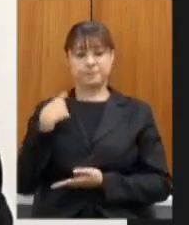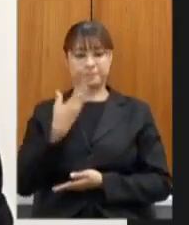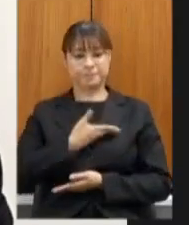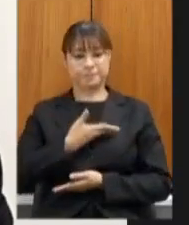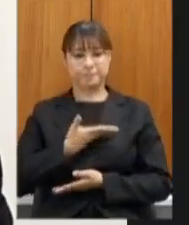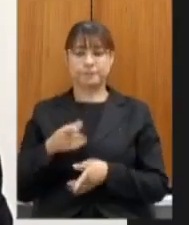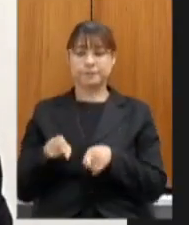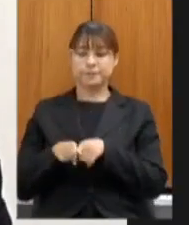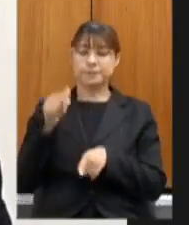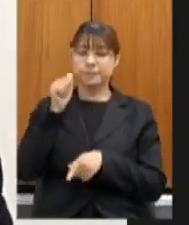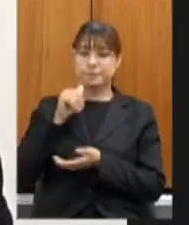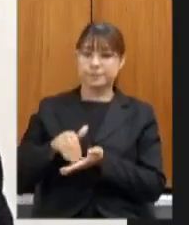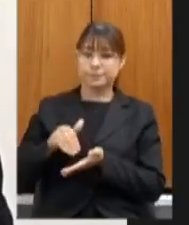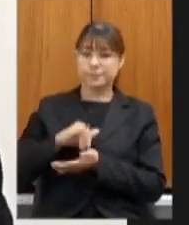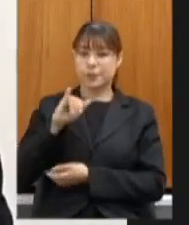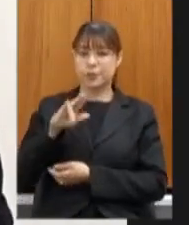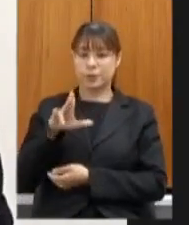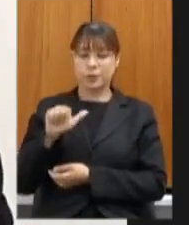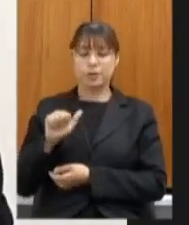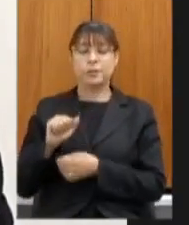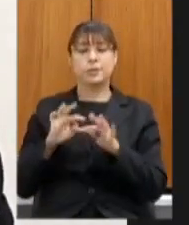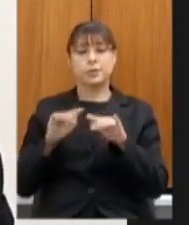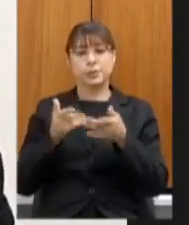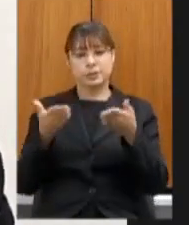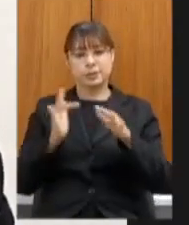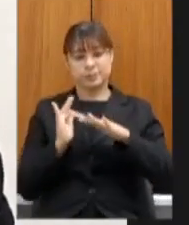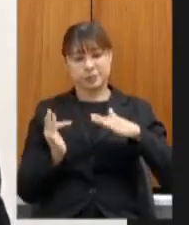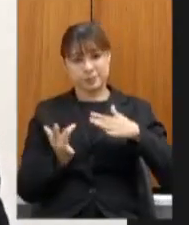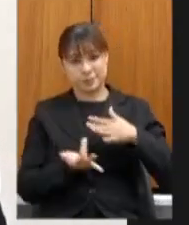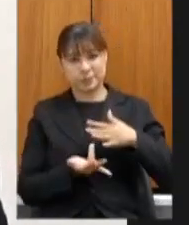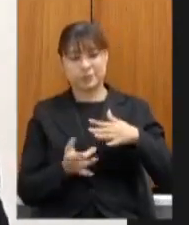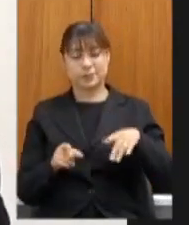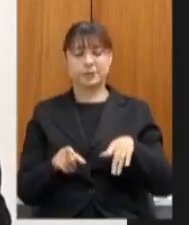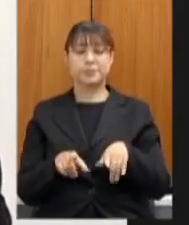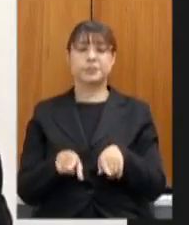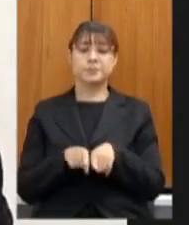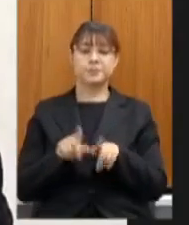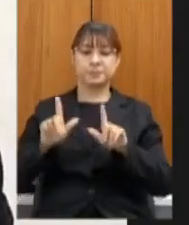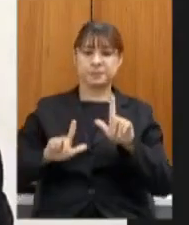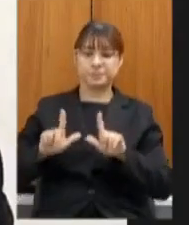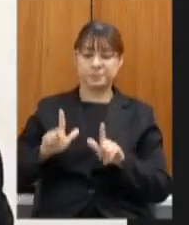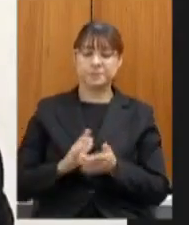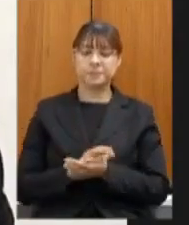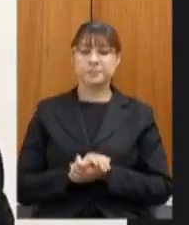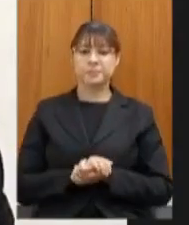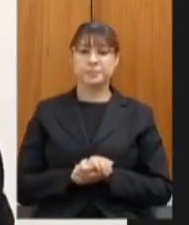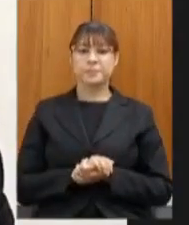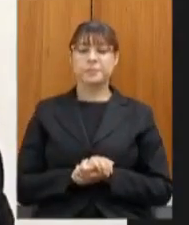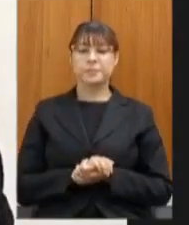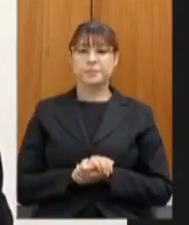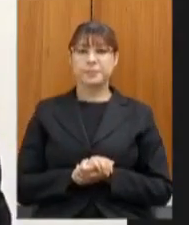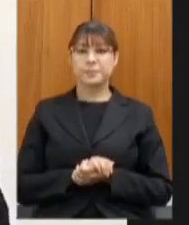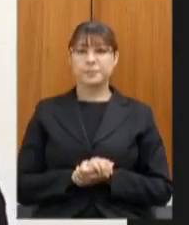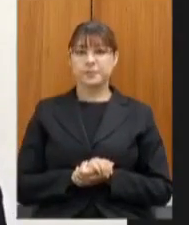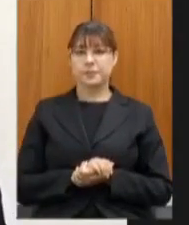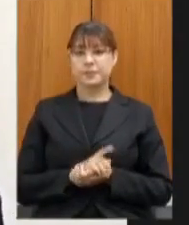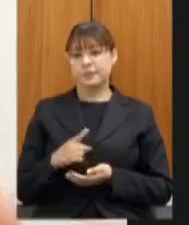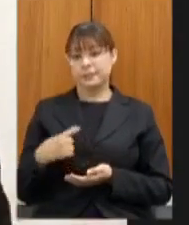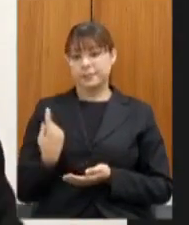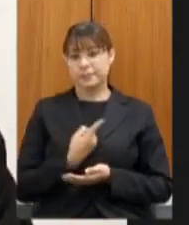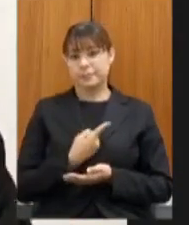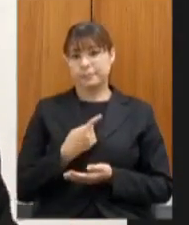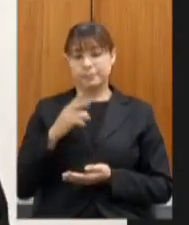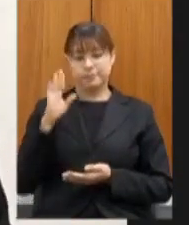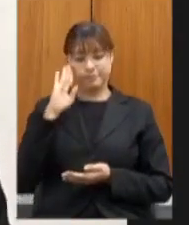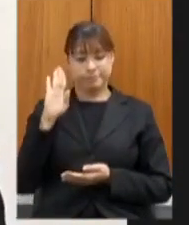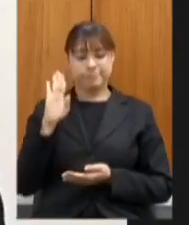a todos que nos assistem pelas redes sociais pelas mídias sociais nós que praticamente estamos todos por